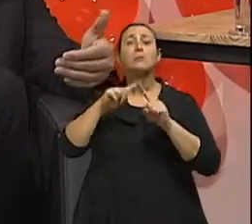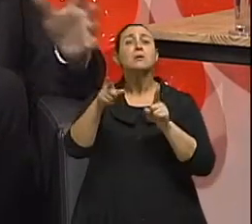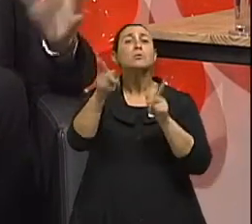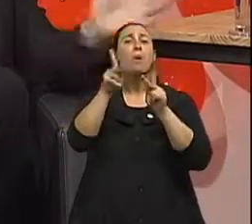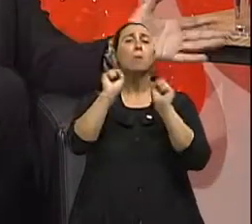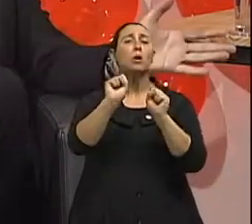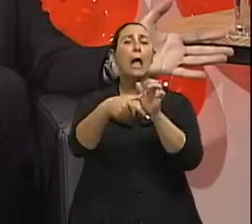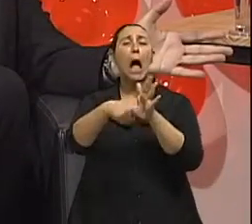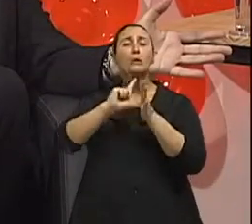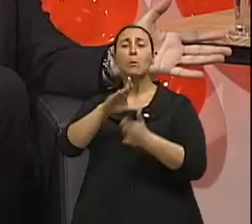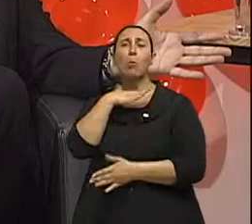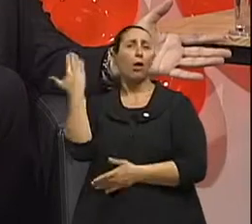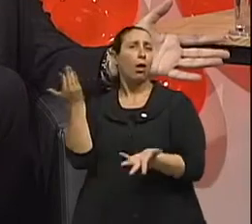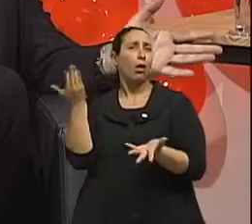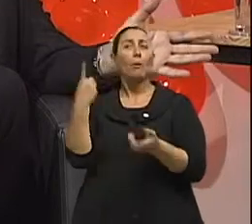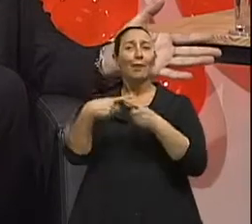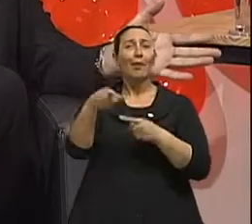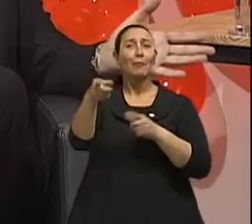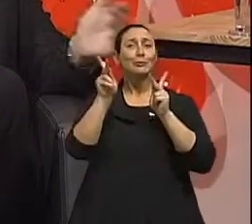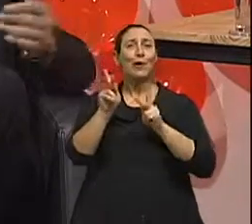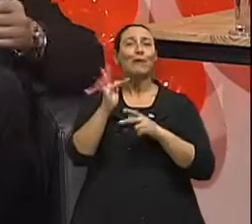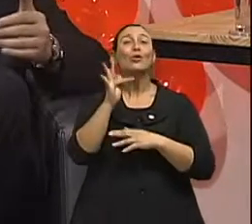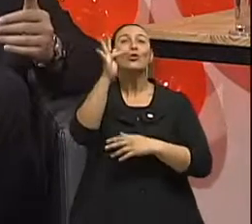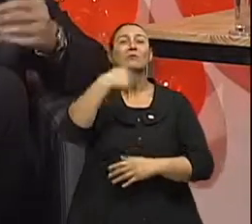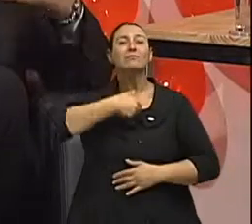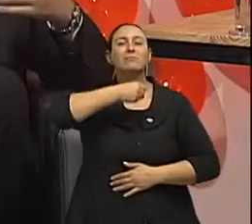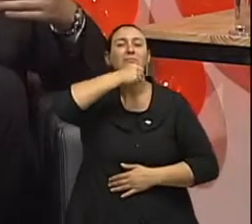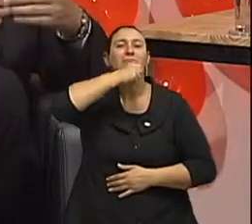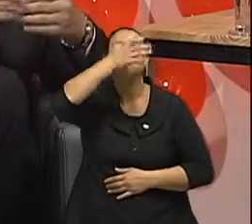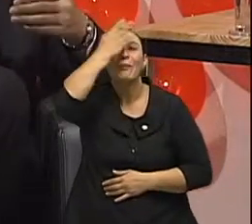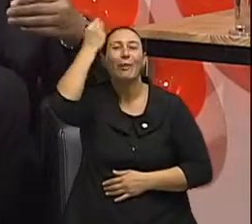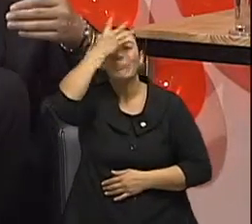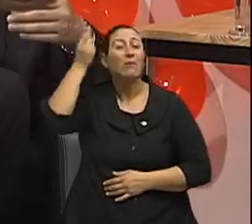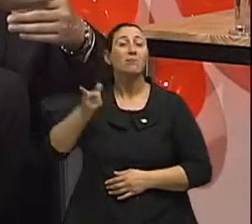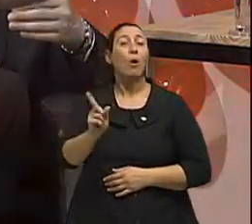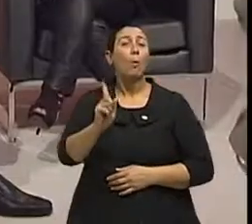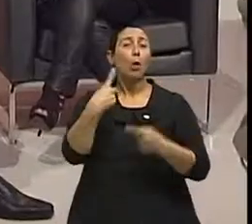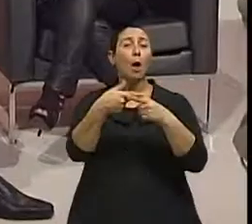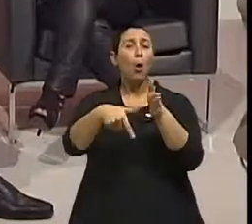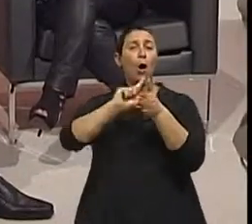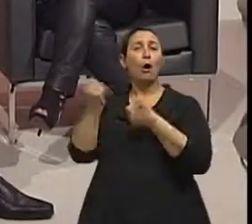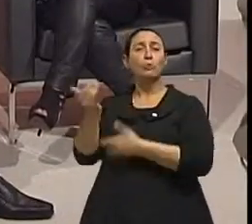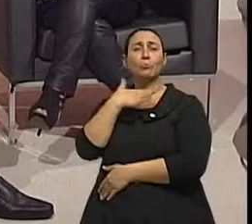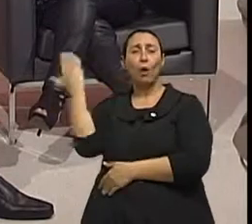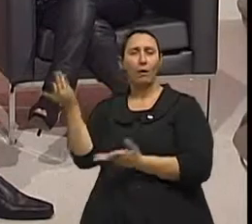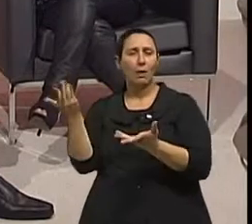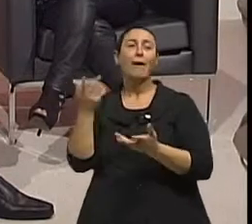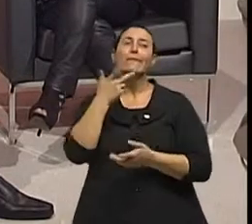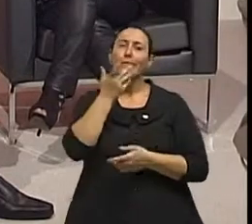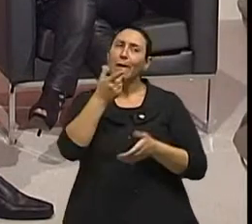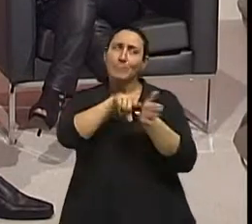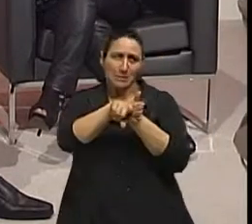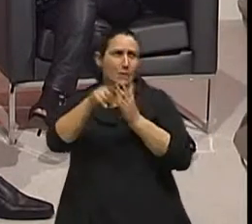Alzheimer. Então, é muito claro. Evidente que o Alzheimer é uma doença, é demência, é uma doença que acontece. Então, esse tipo de pesquisa confunde um pouco. Ela